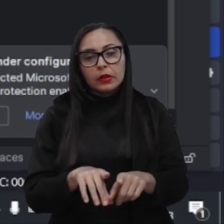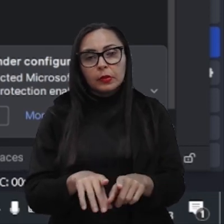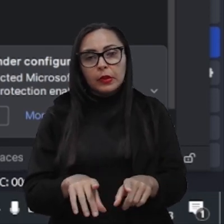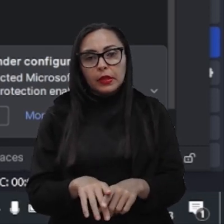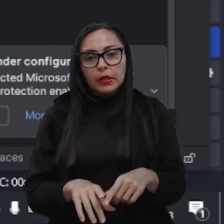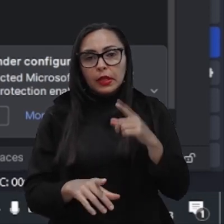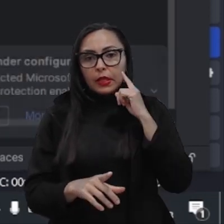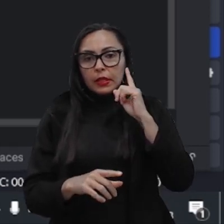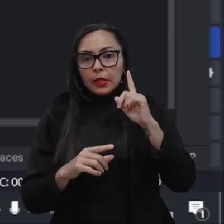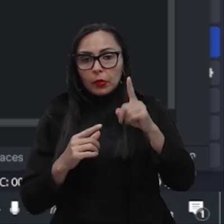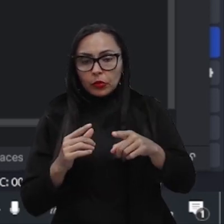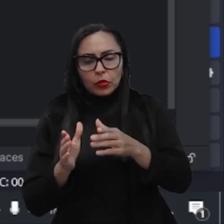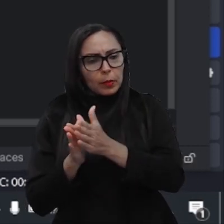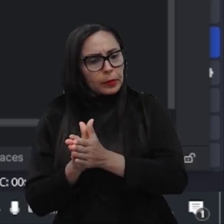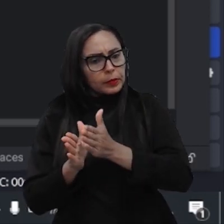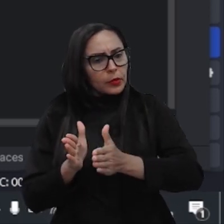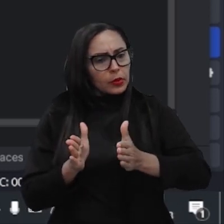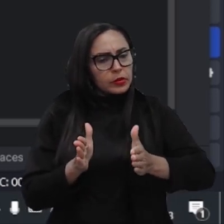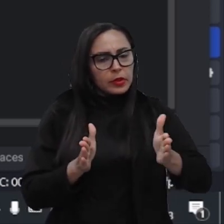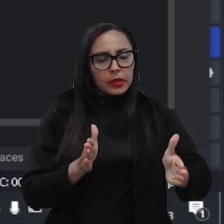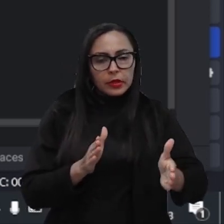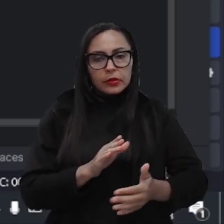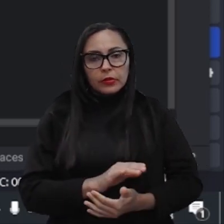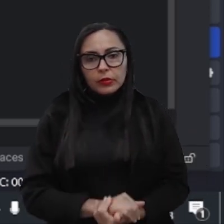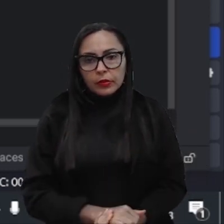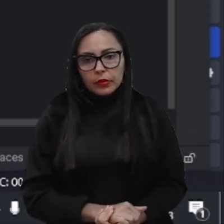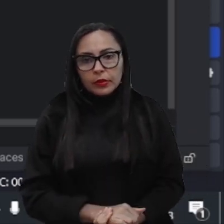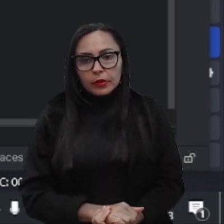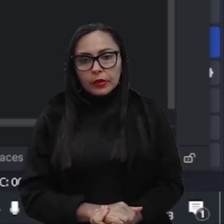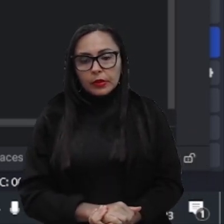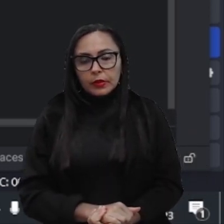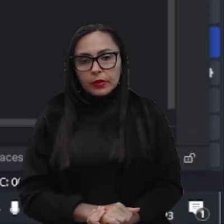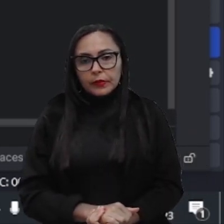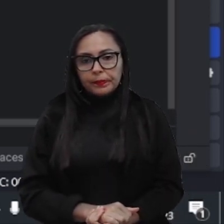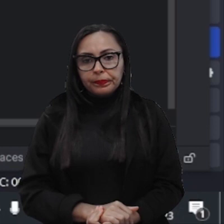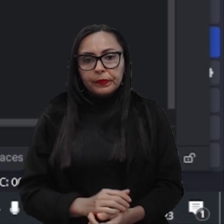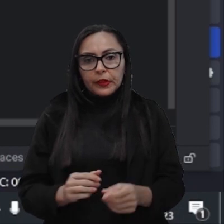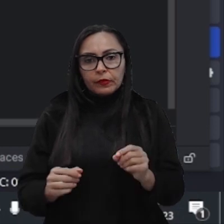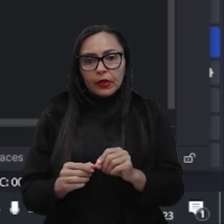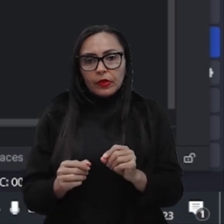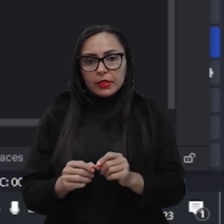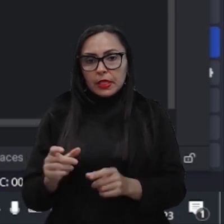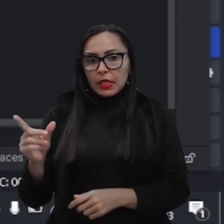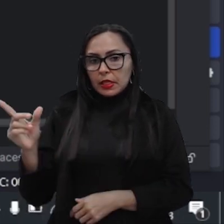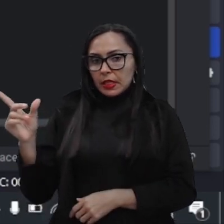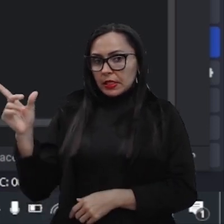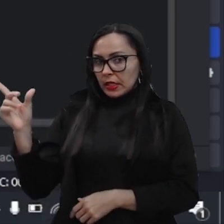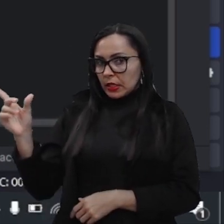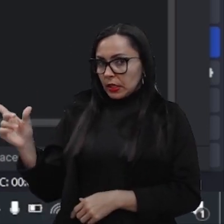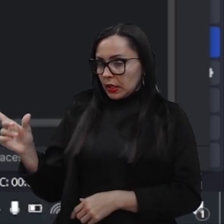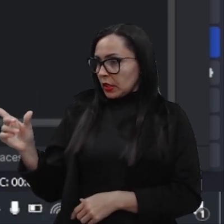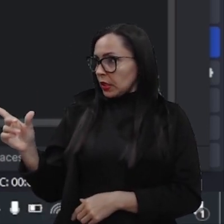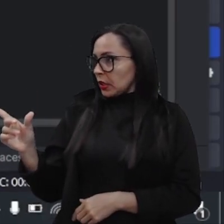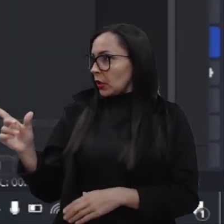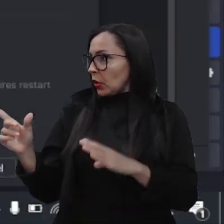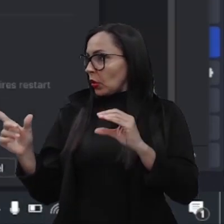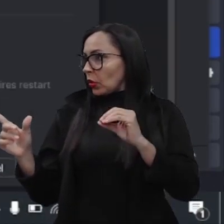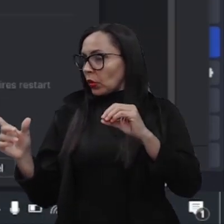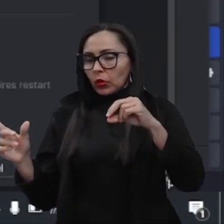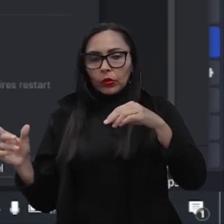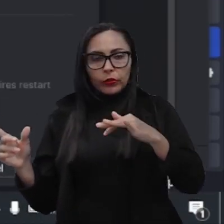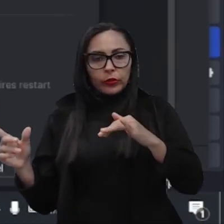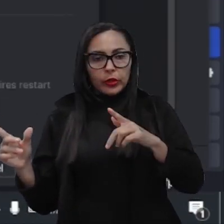iremos fazer aqui um menuzinho A vai lá na configuração da IDE da PyCharm,